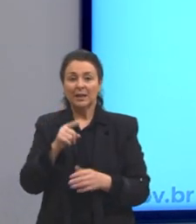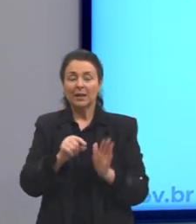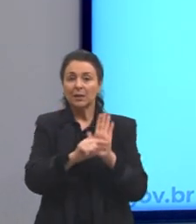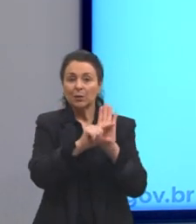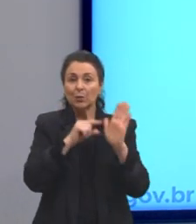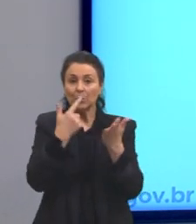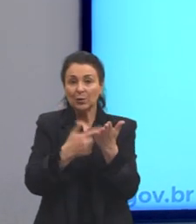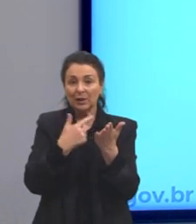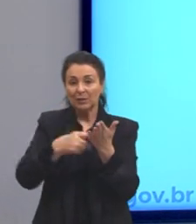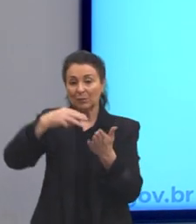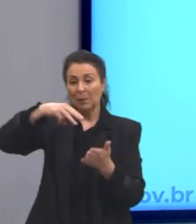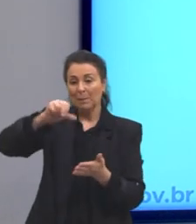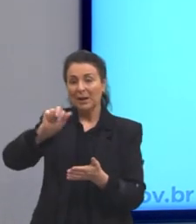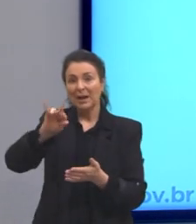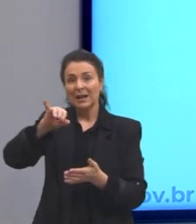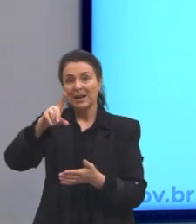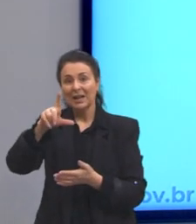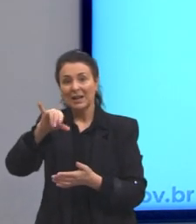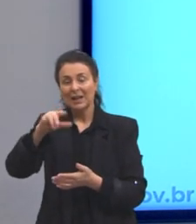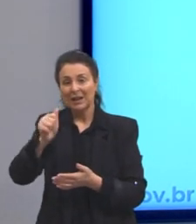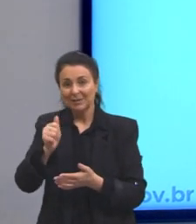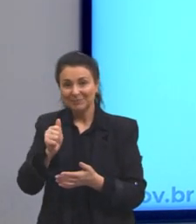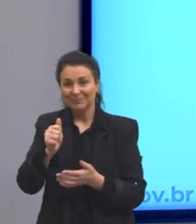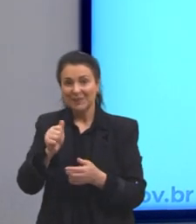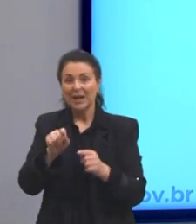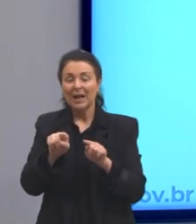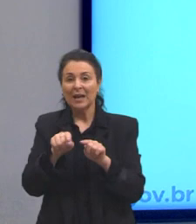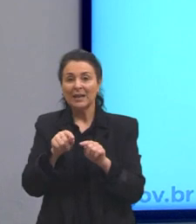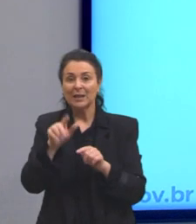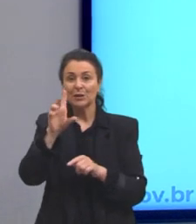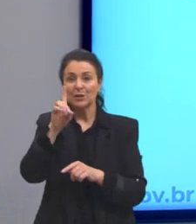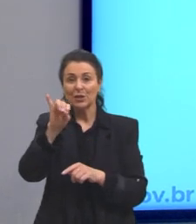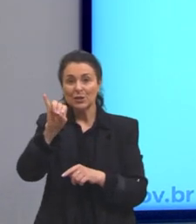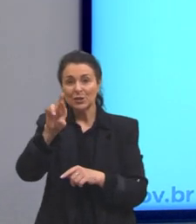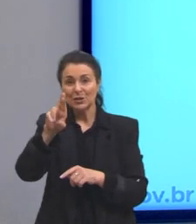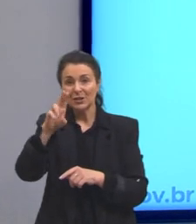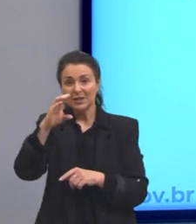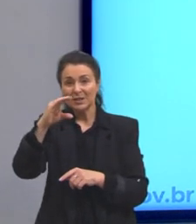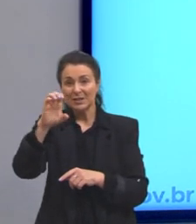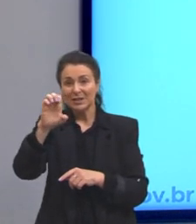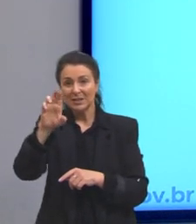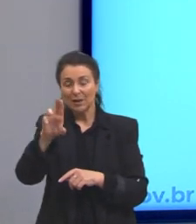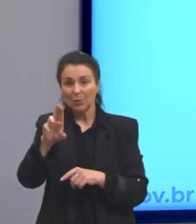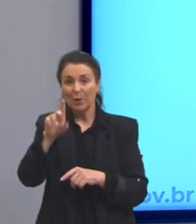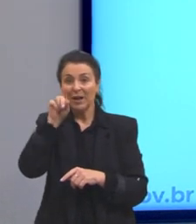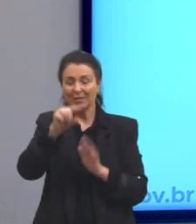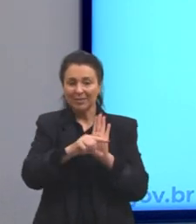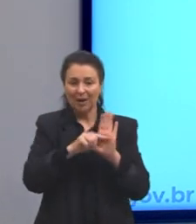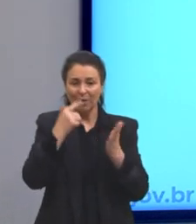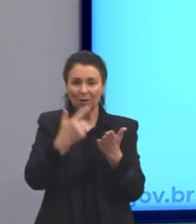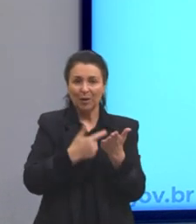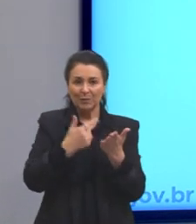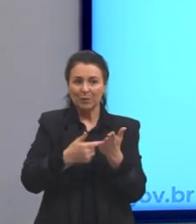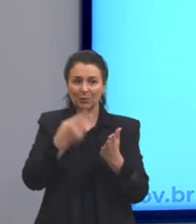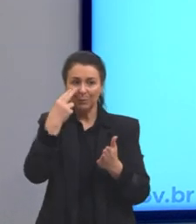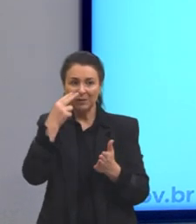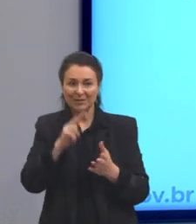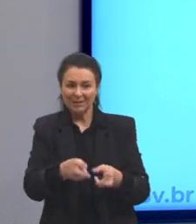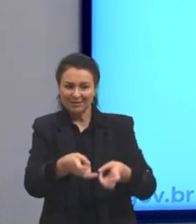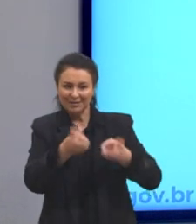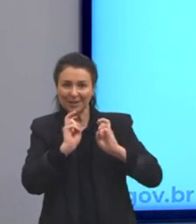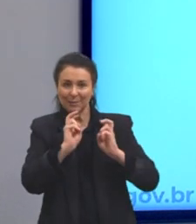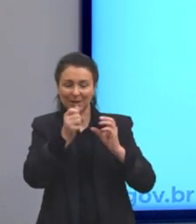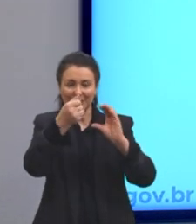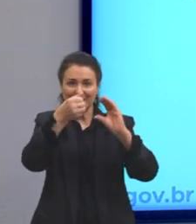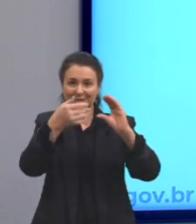Dirceu, é o pastor que cultiva o ideal da vida campestre. Então, dentro da obra dele, a gente vai enxergar essas características. Que